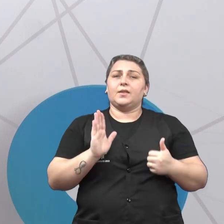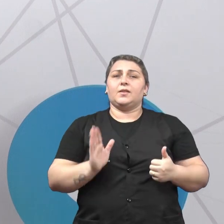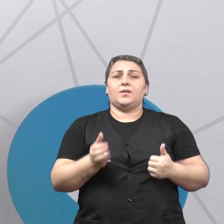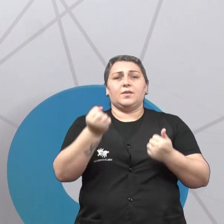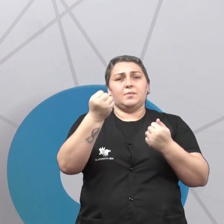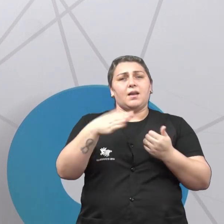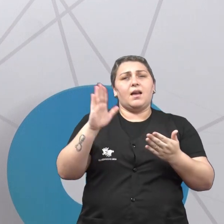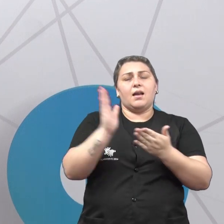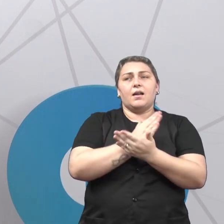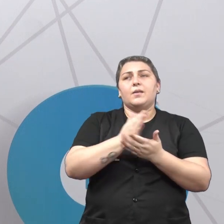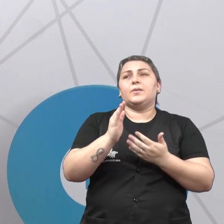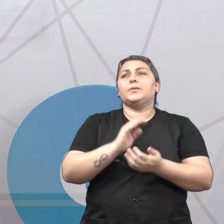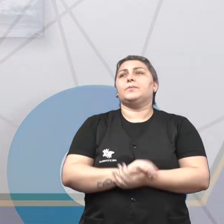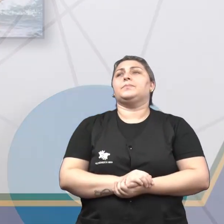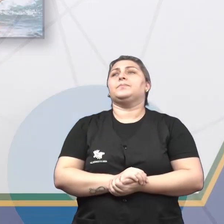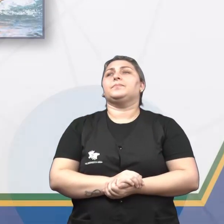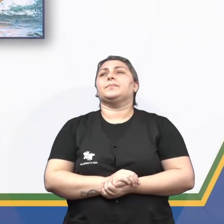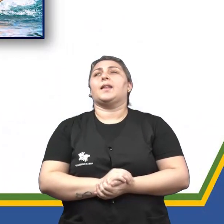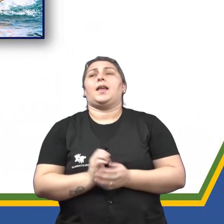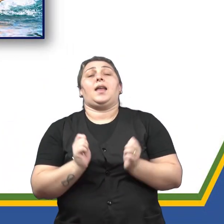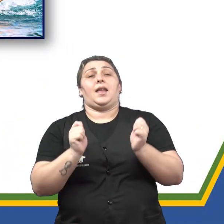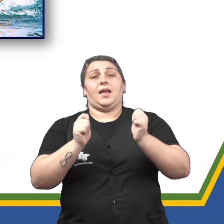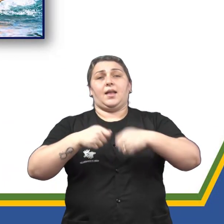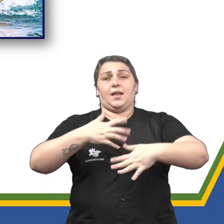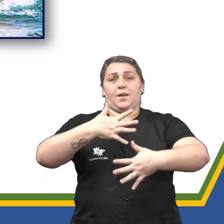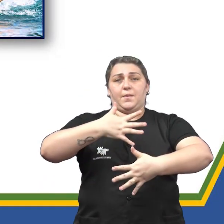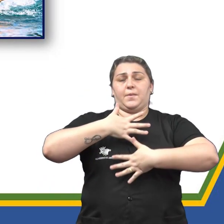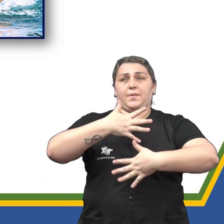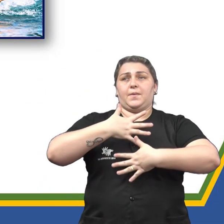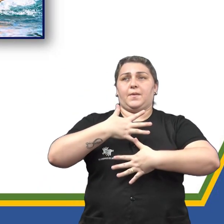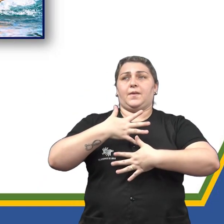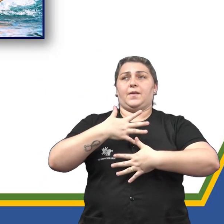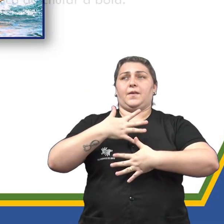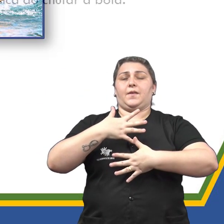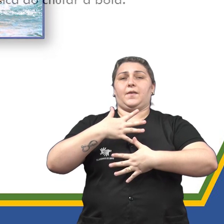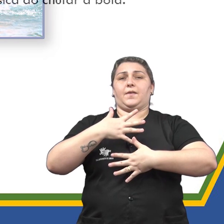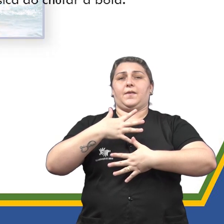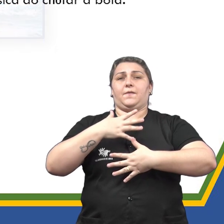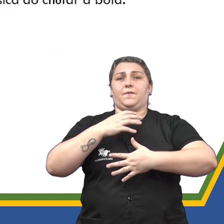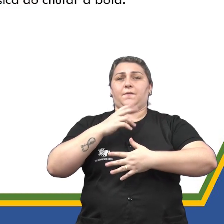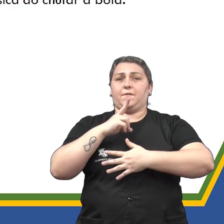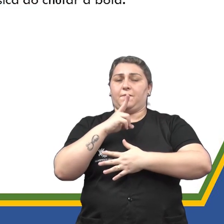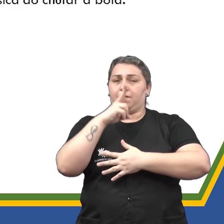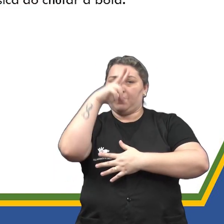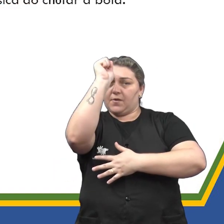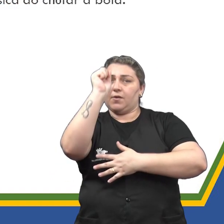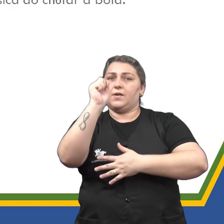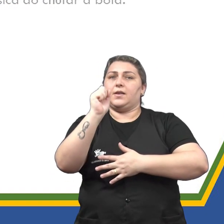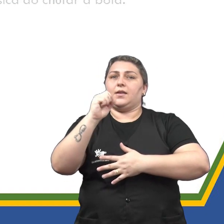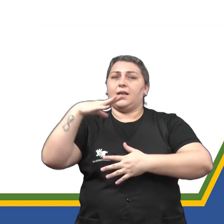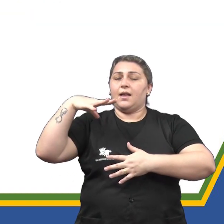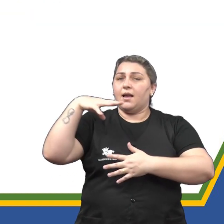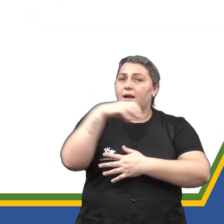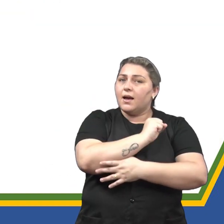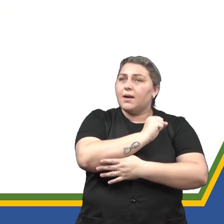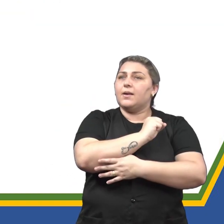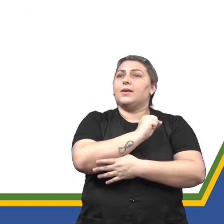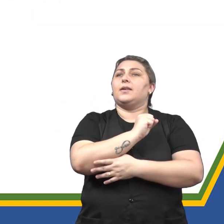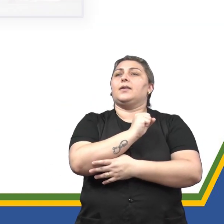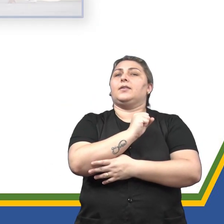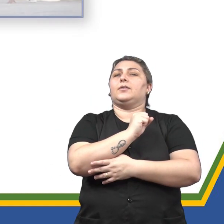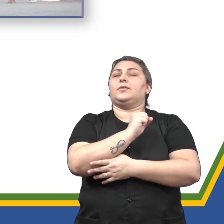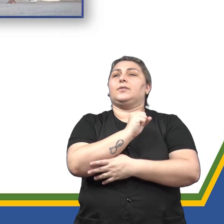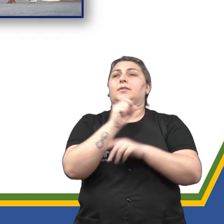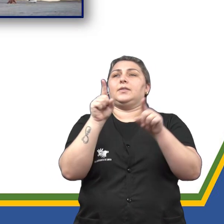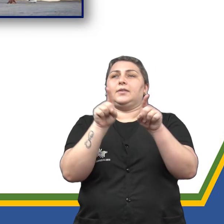citar algumas. Vamos lá. A capacidade motora, velocidade, a força, a resistência,